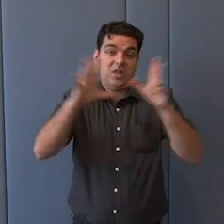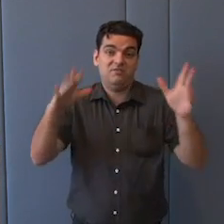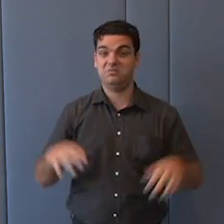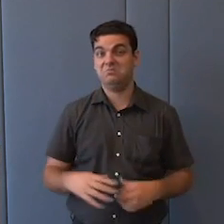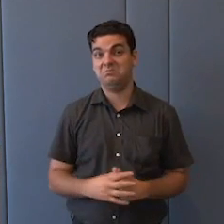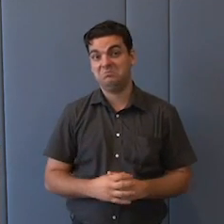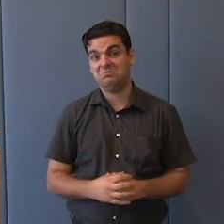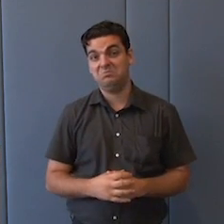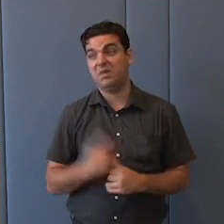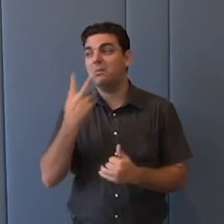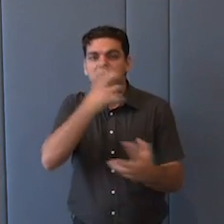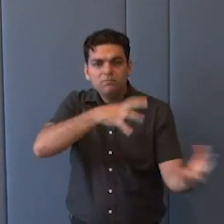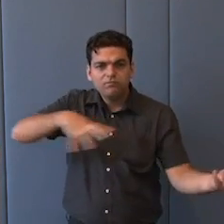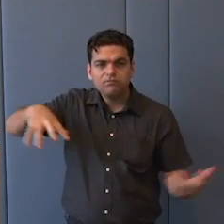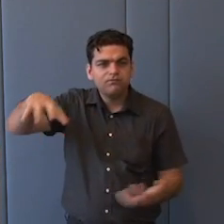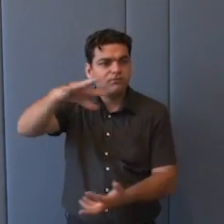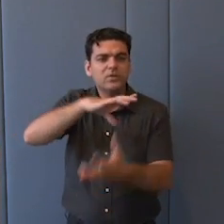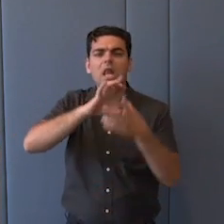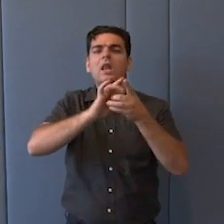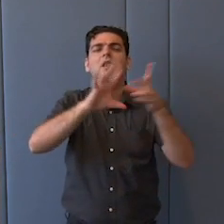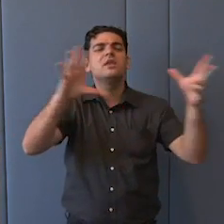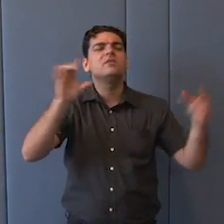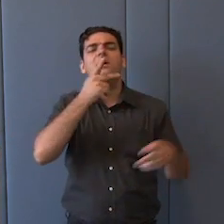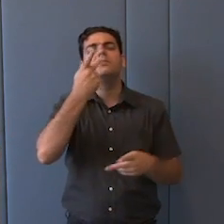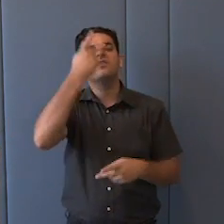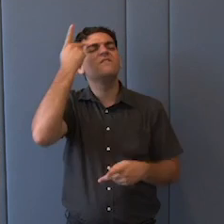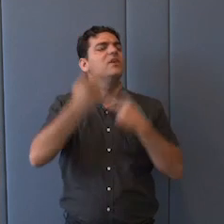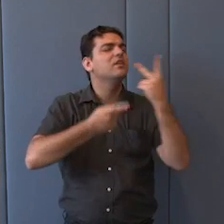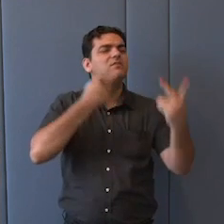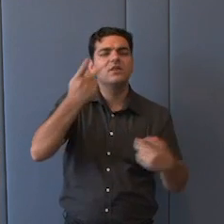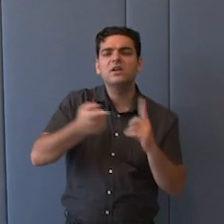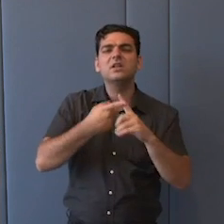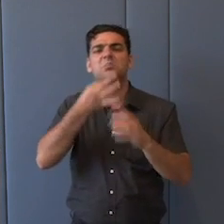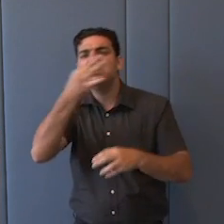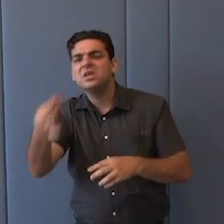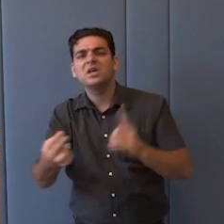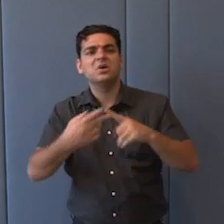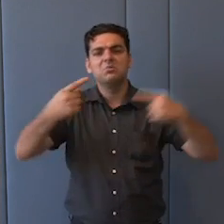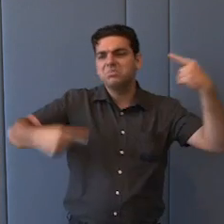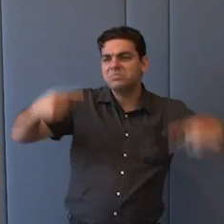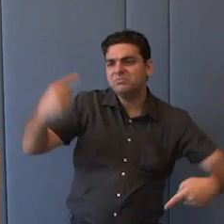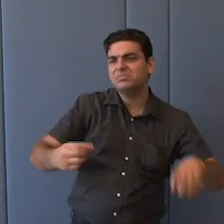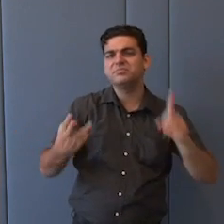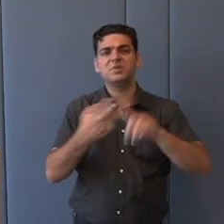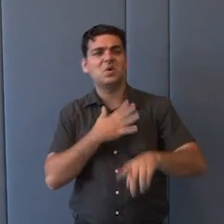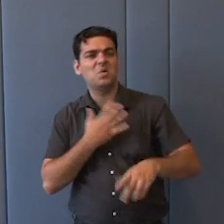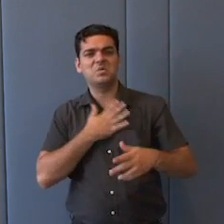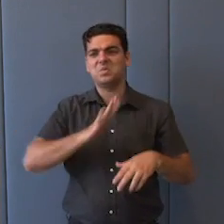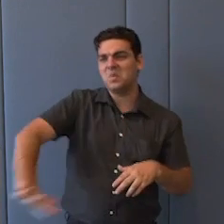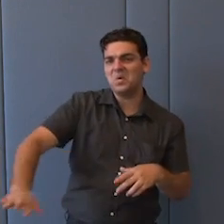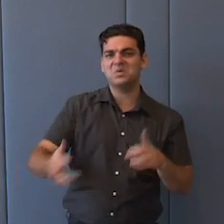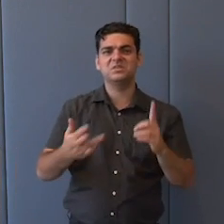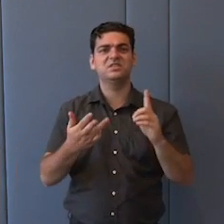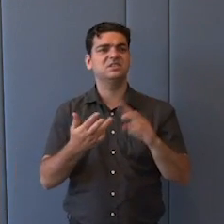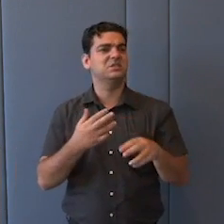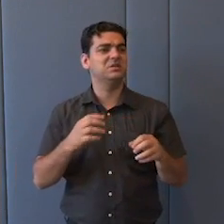esse complexo de correntes políticas, intelectuais, que são contra a nação, que são contra o sentimento